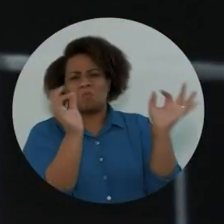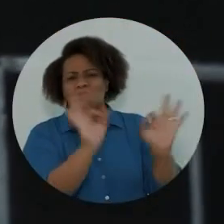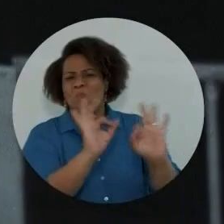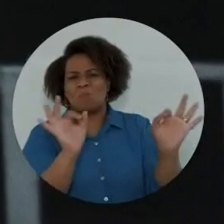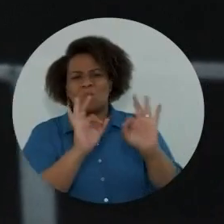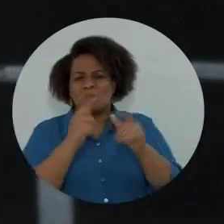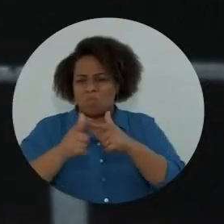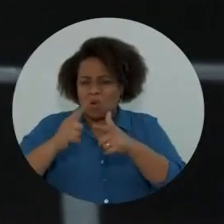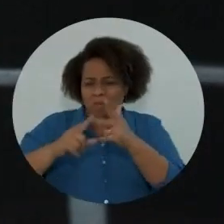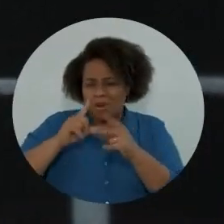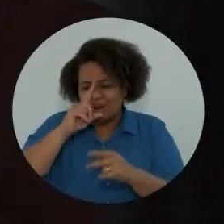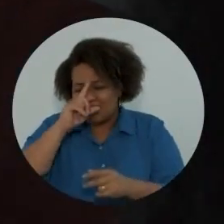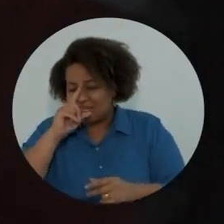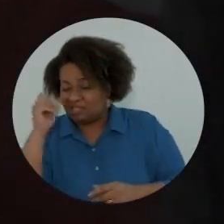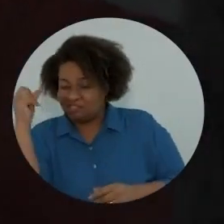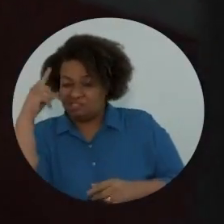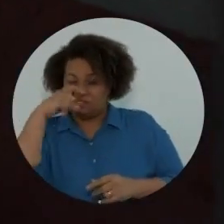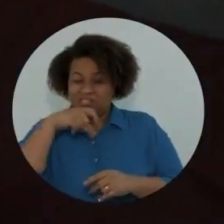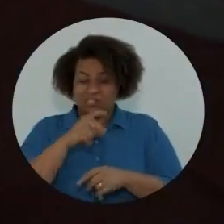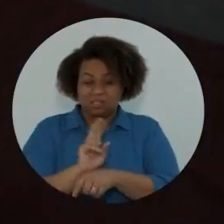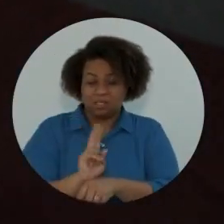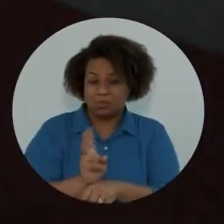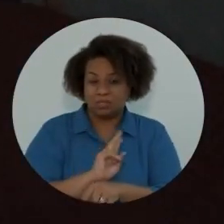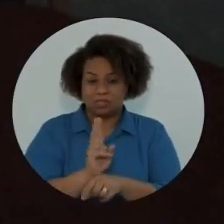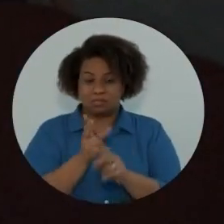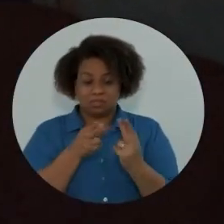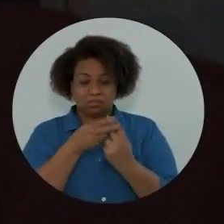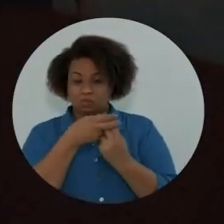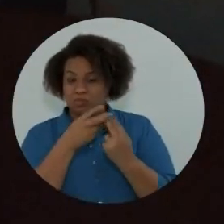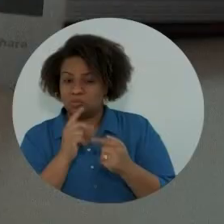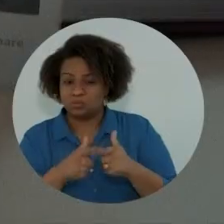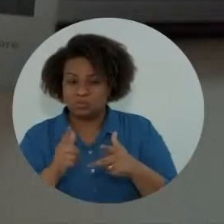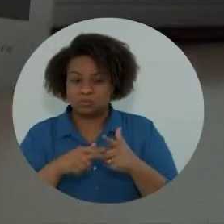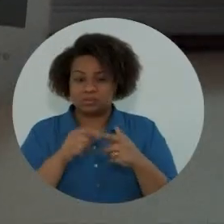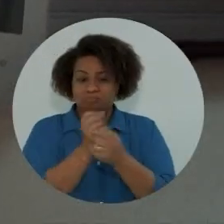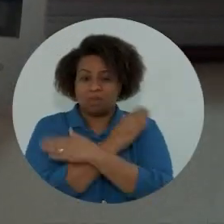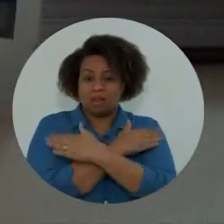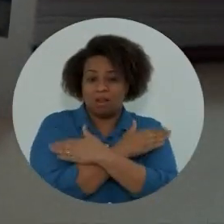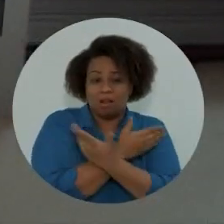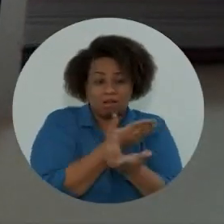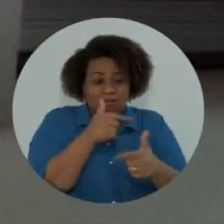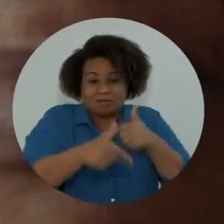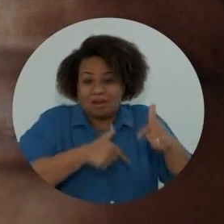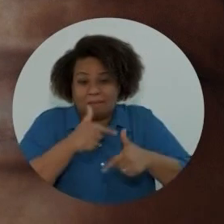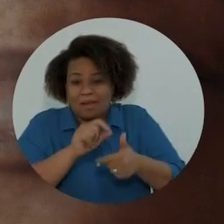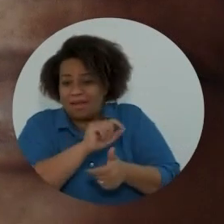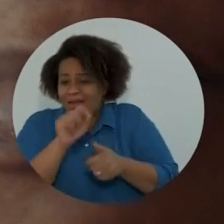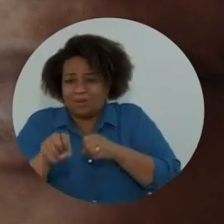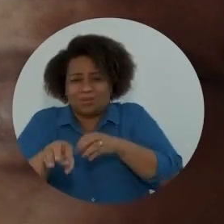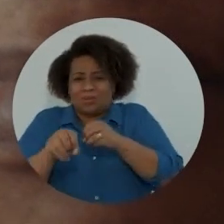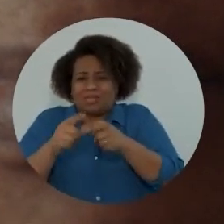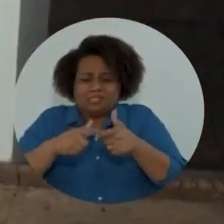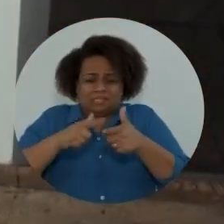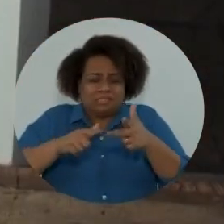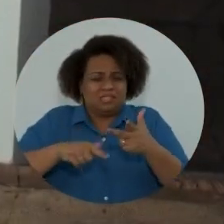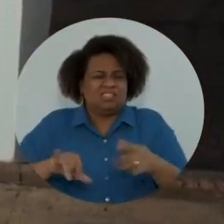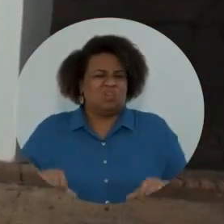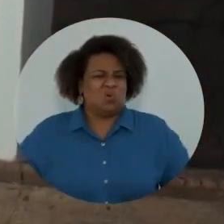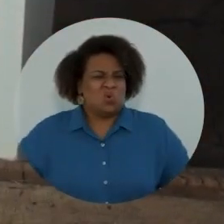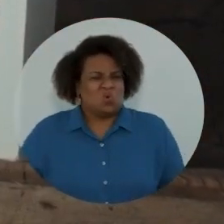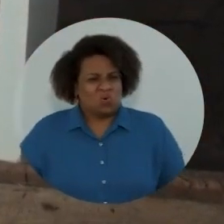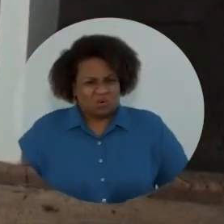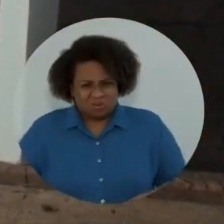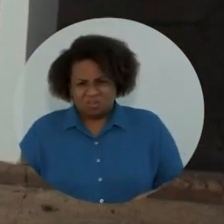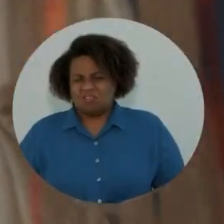para resolver os perrengues da segurança, da regulação, do emprego, da educação. Estamos sofridos, viu?